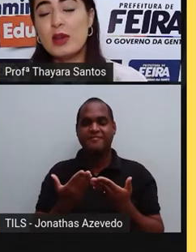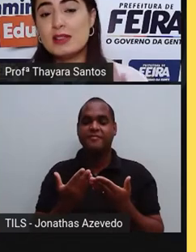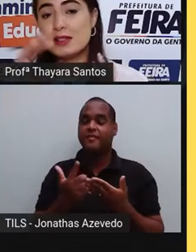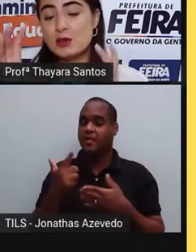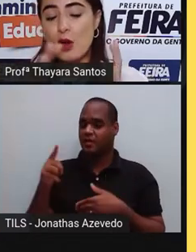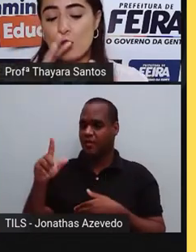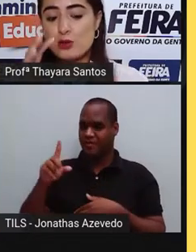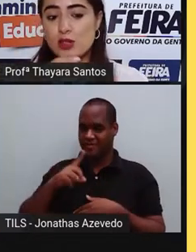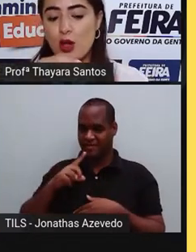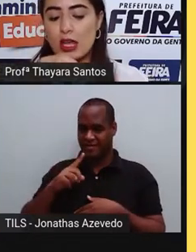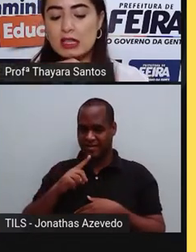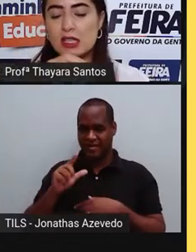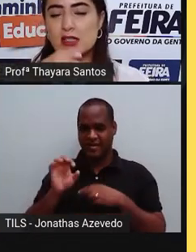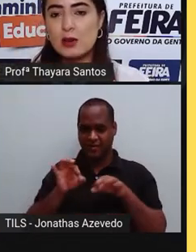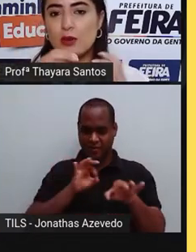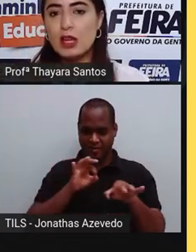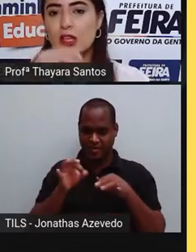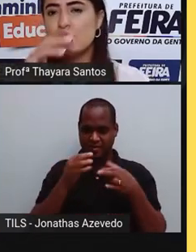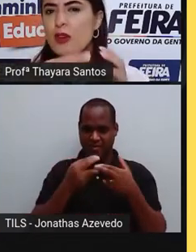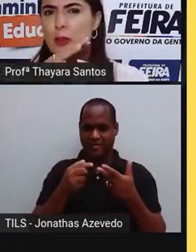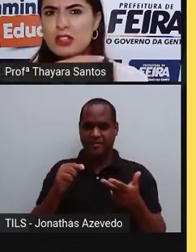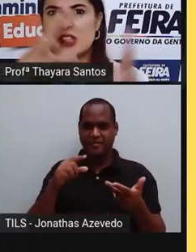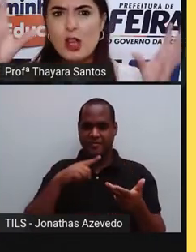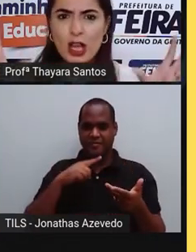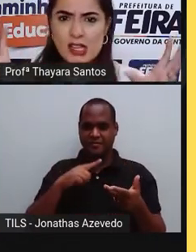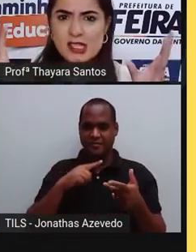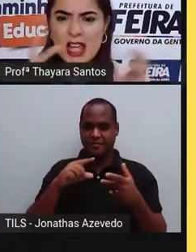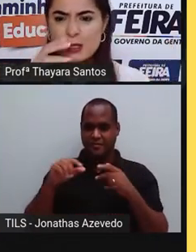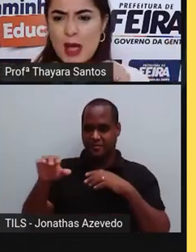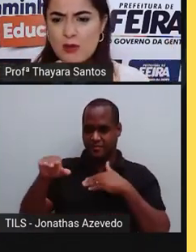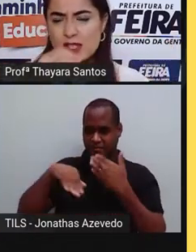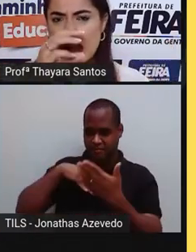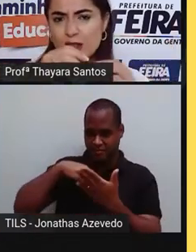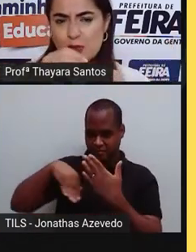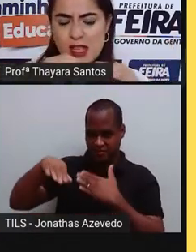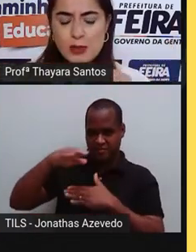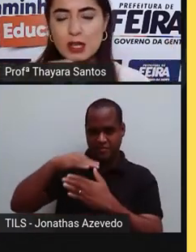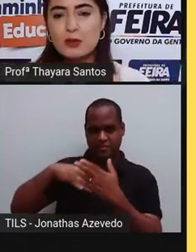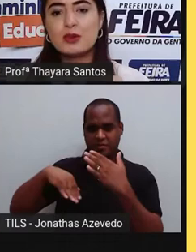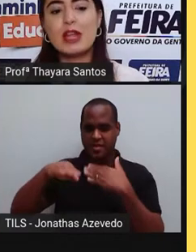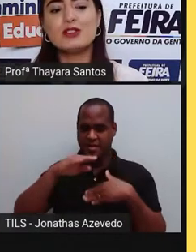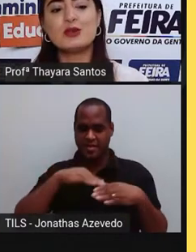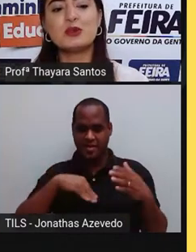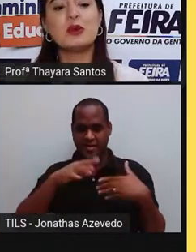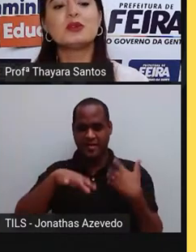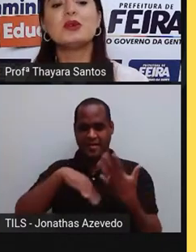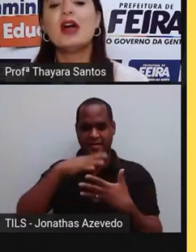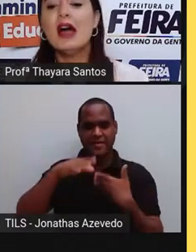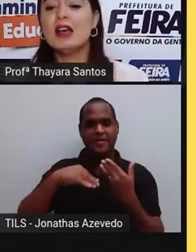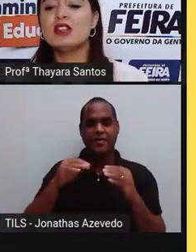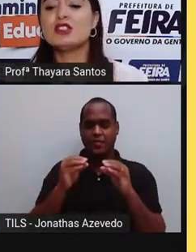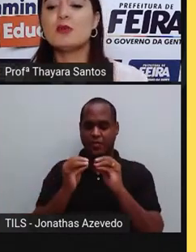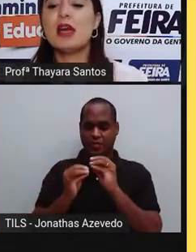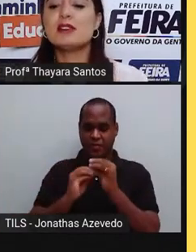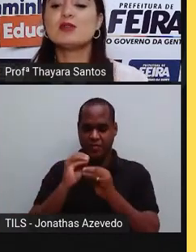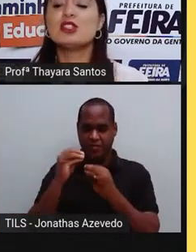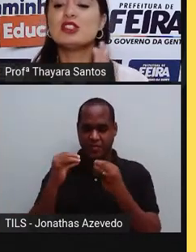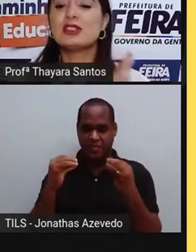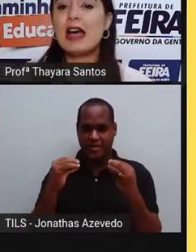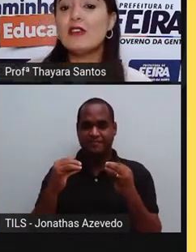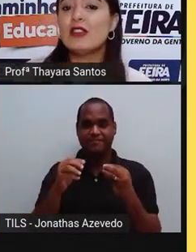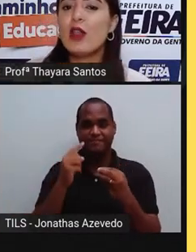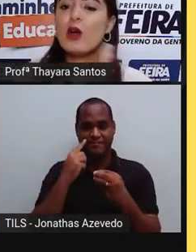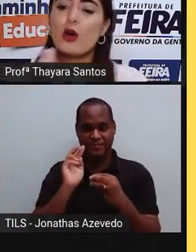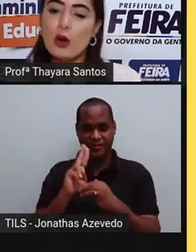quando esses cocos se organizam de forma desorganizada, bagunçado mesmo ali, um grudadinho no outro, a gente chama isso